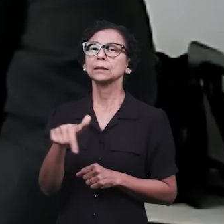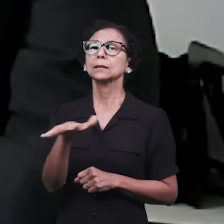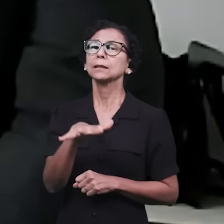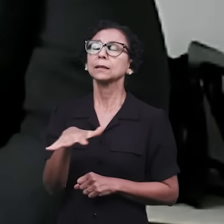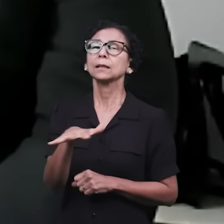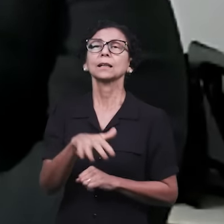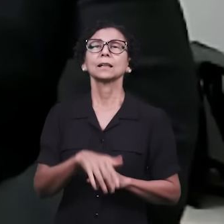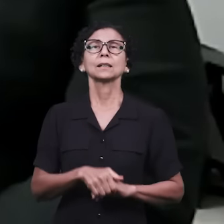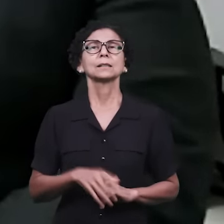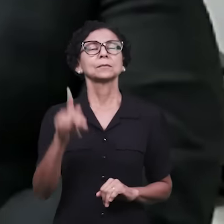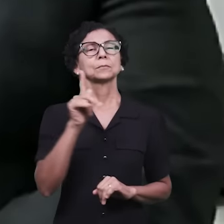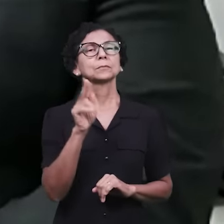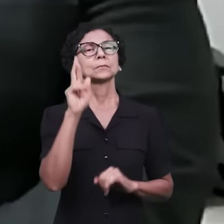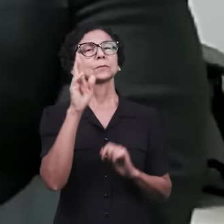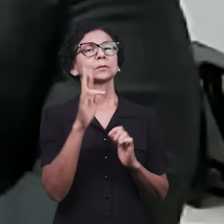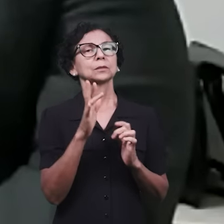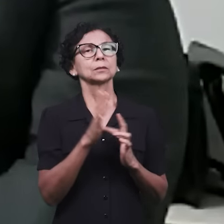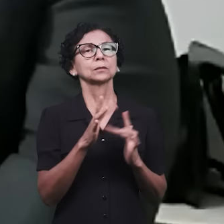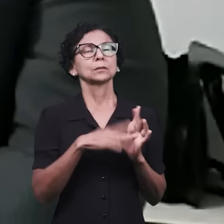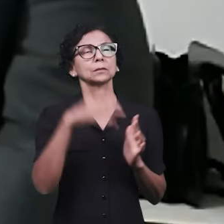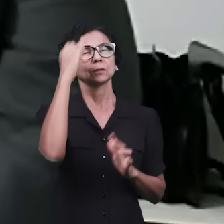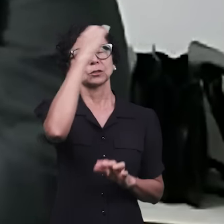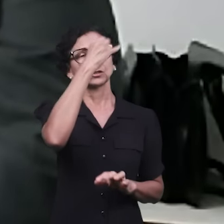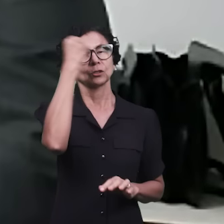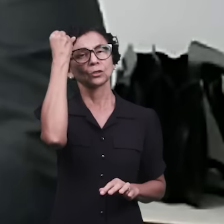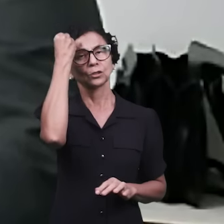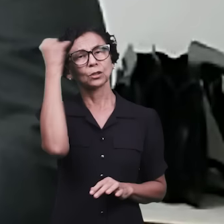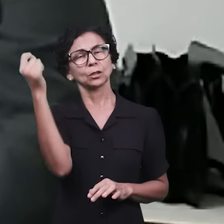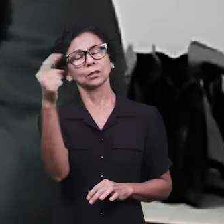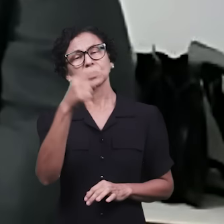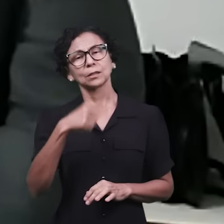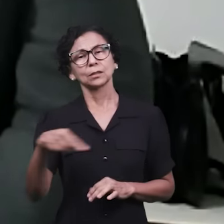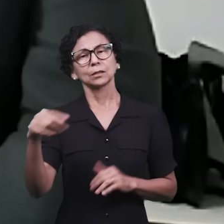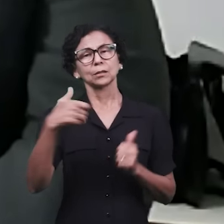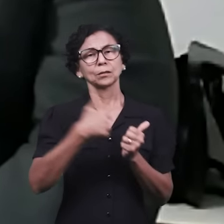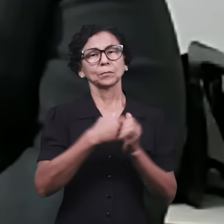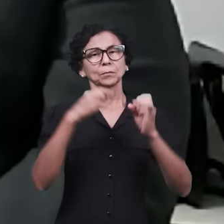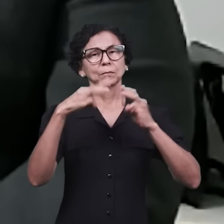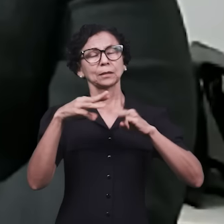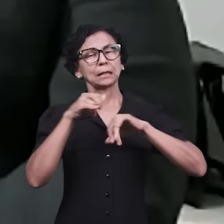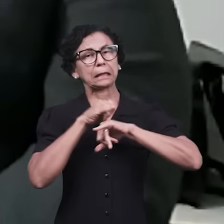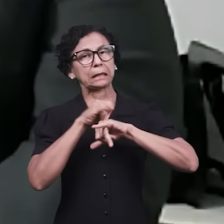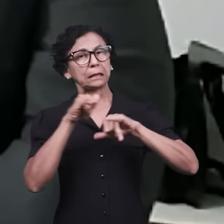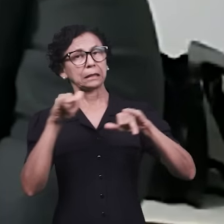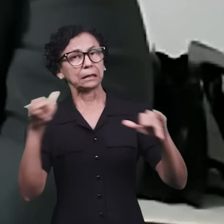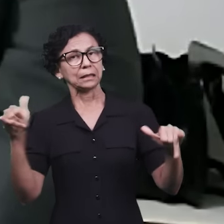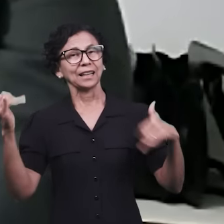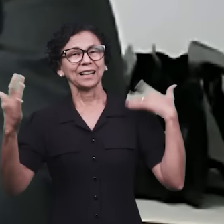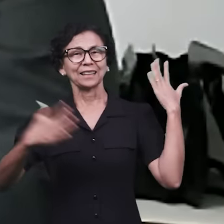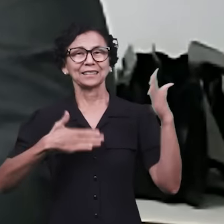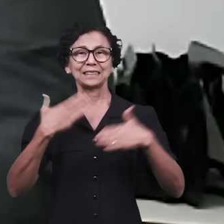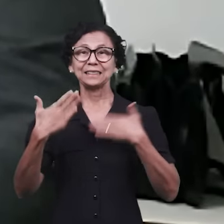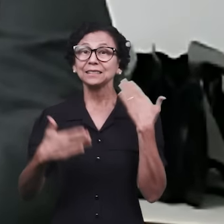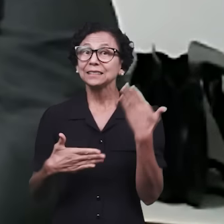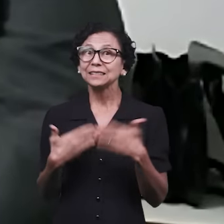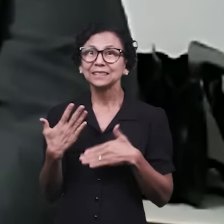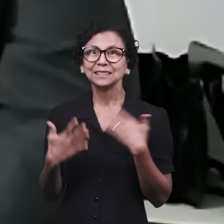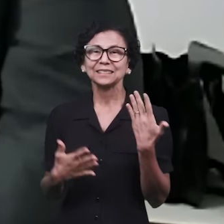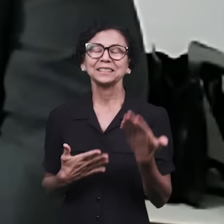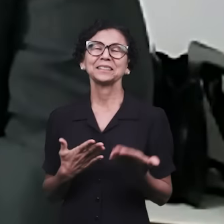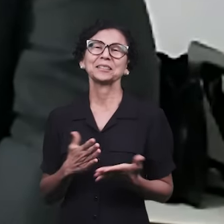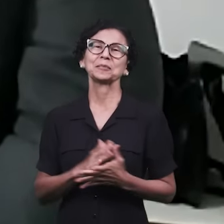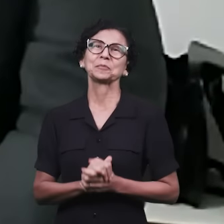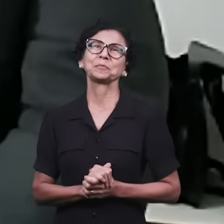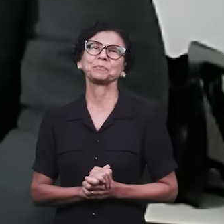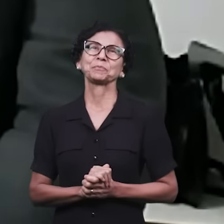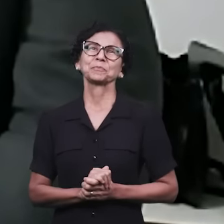área. Paz do Senhor Irmão Jorge, Paz do os irmãos que nos acompanham na Maranhão, com grande alegria e com a bênção do